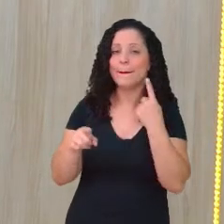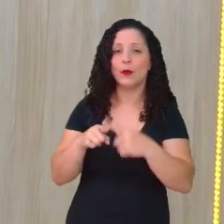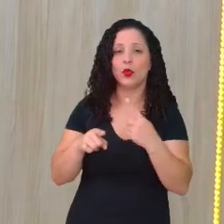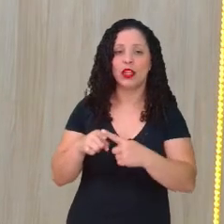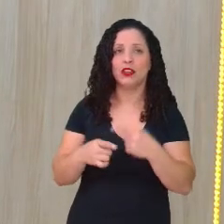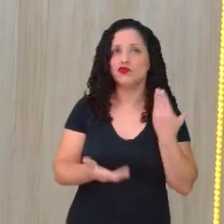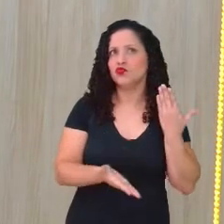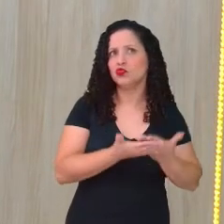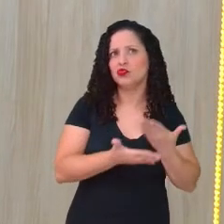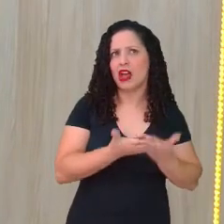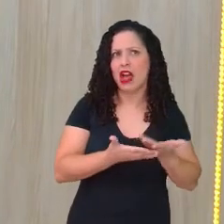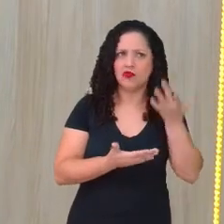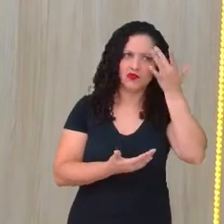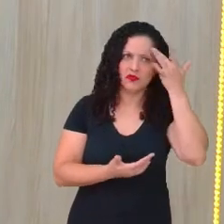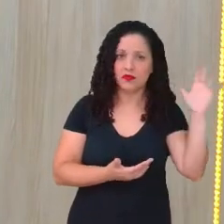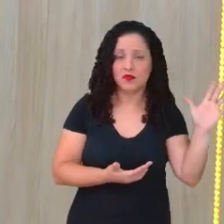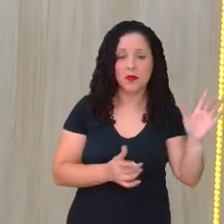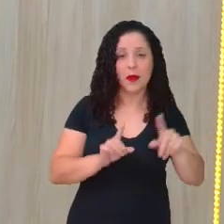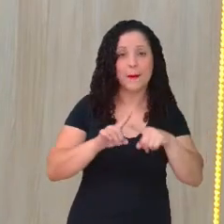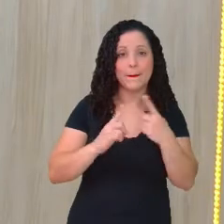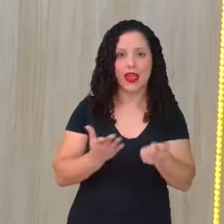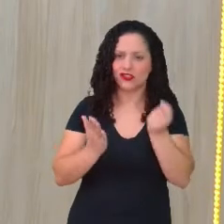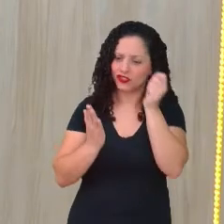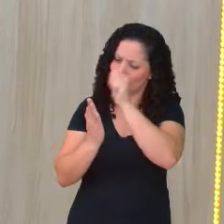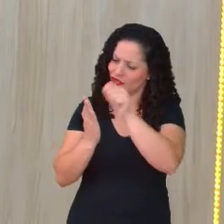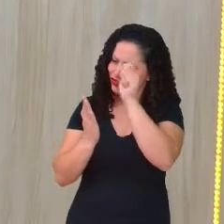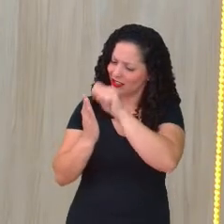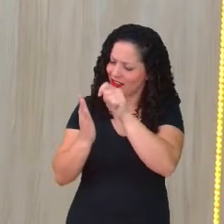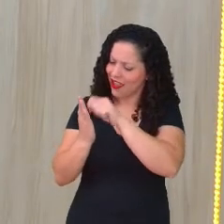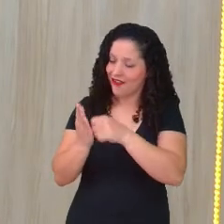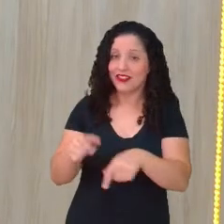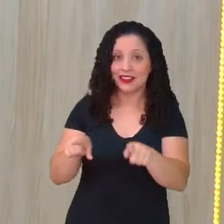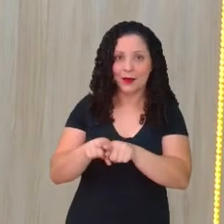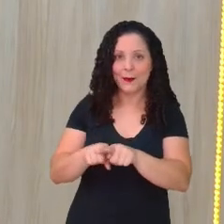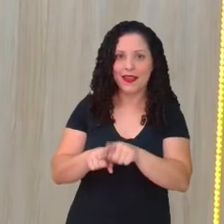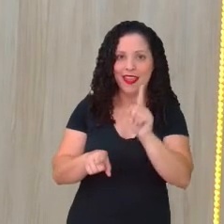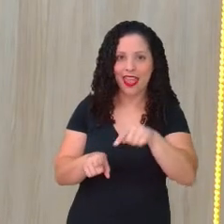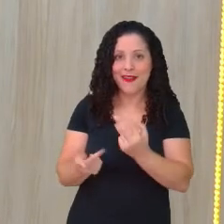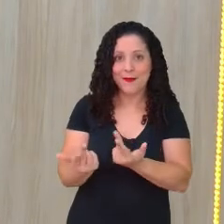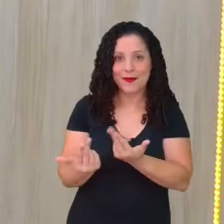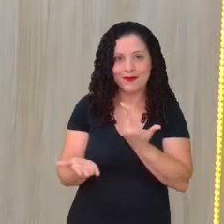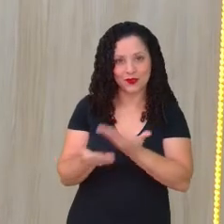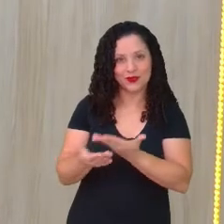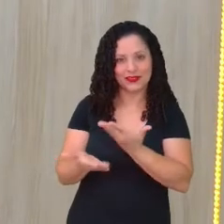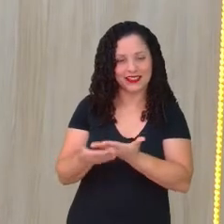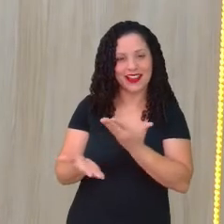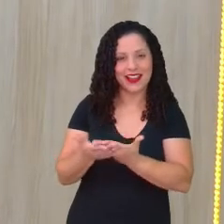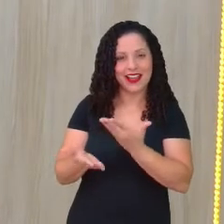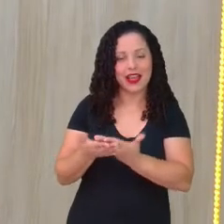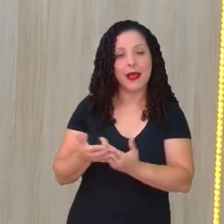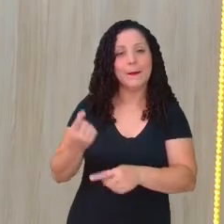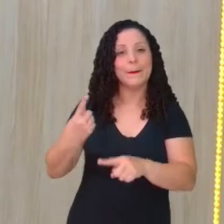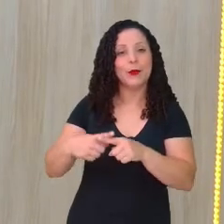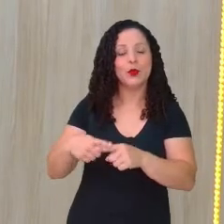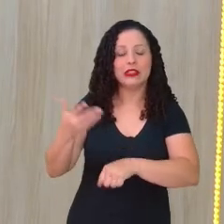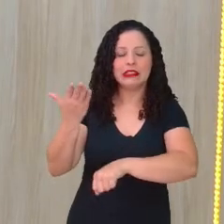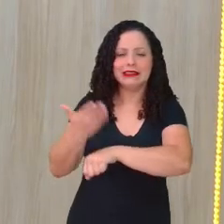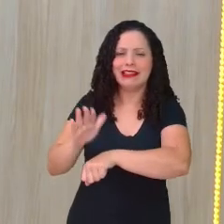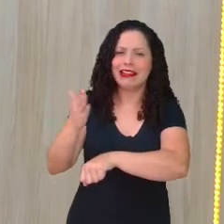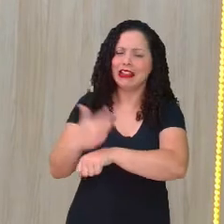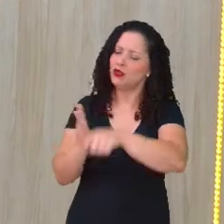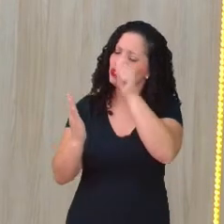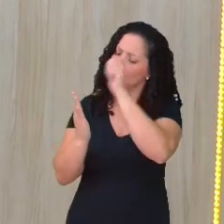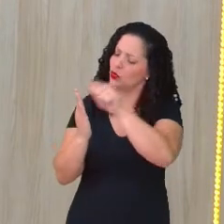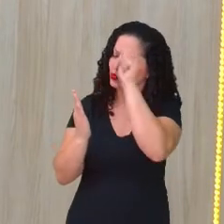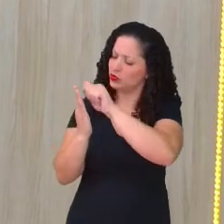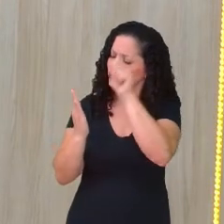estudar. Só que quando a gente escreve, a gente está estudando, não é, minha gente? Estamos sendo treinados, não é?